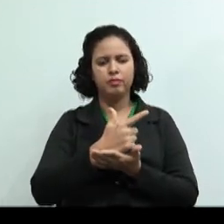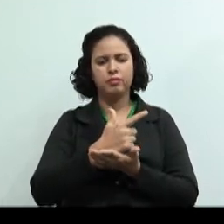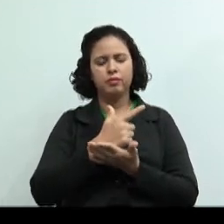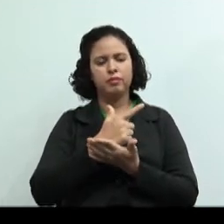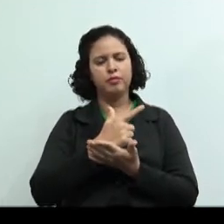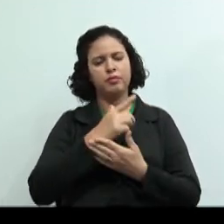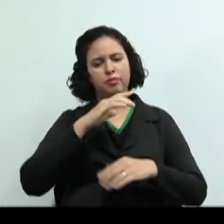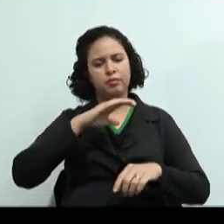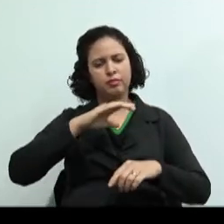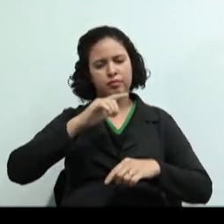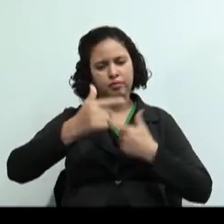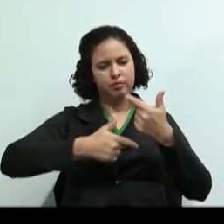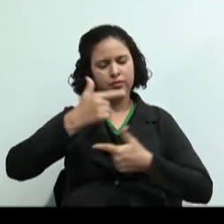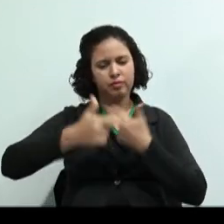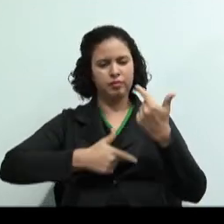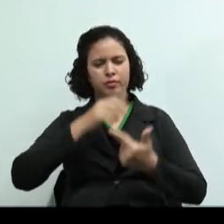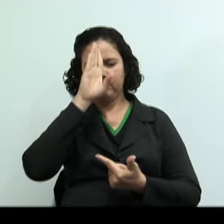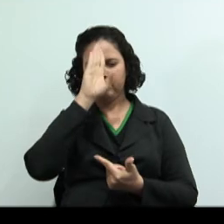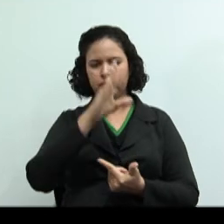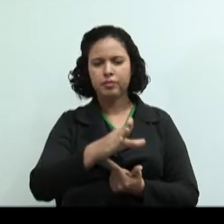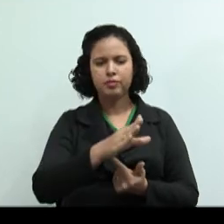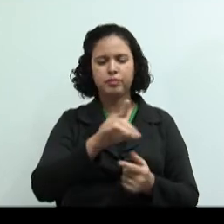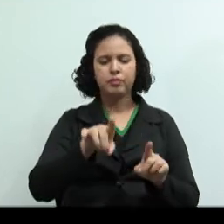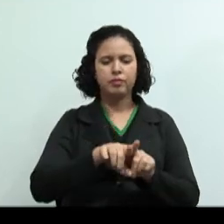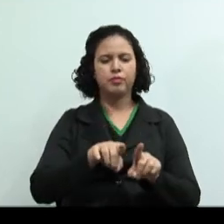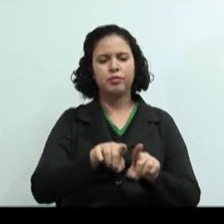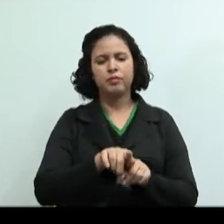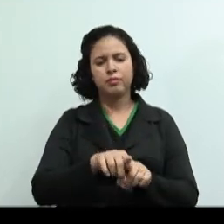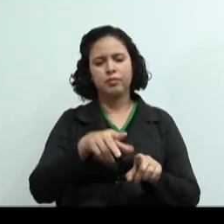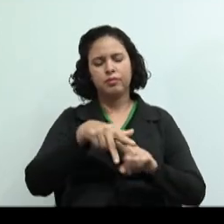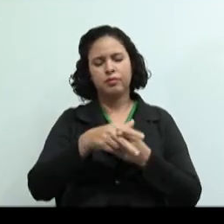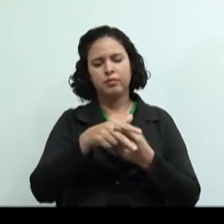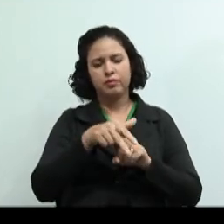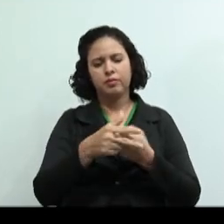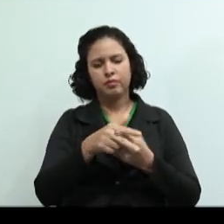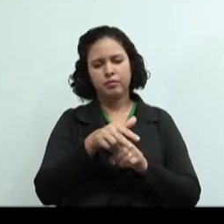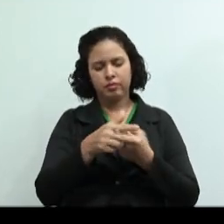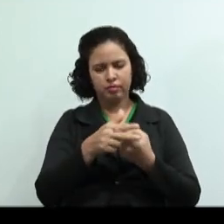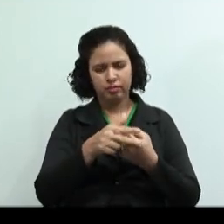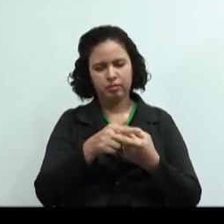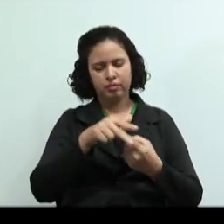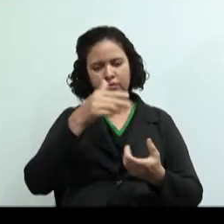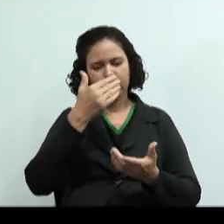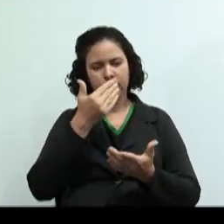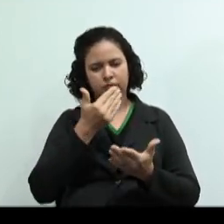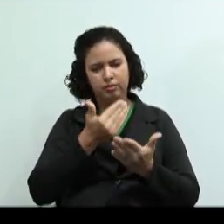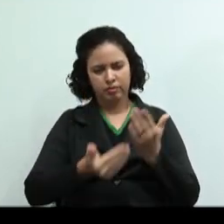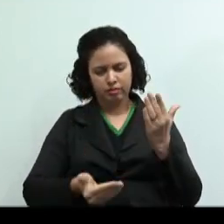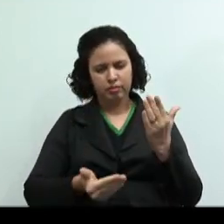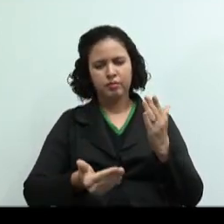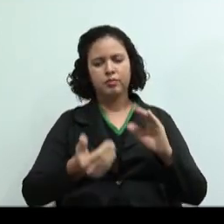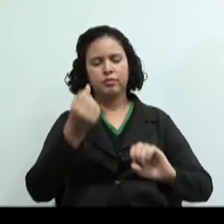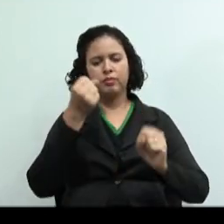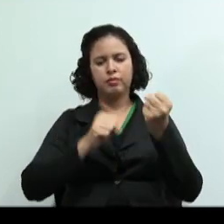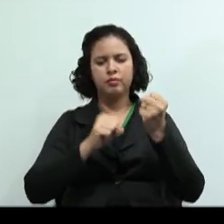depreciação de equipamentos de fábrica e também embalagens para produção, correto?